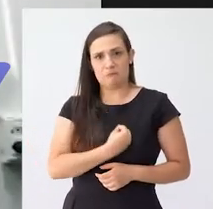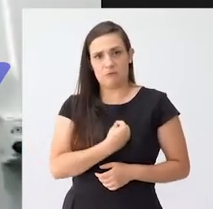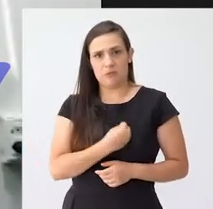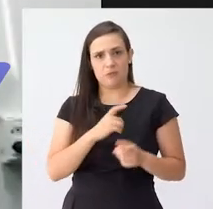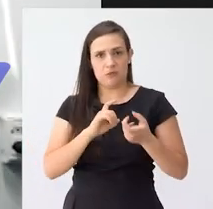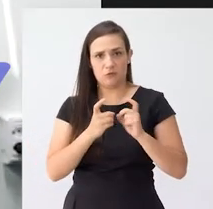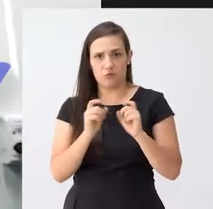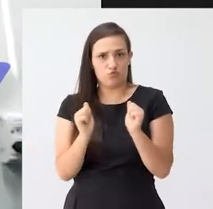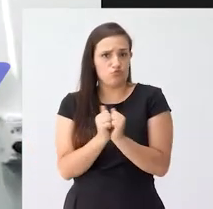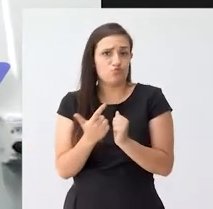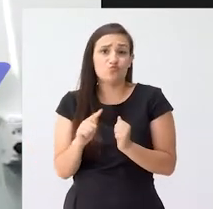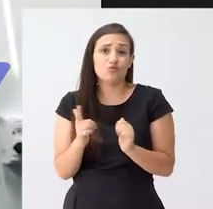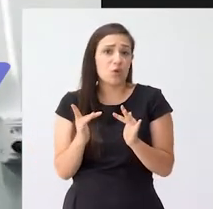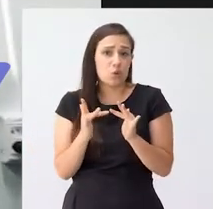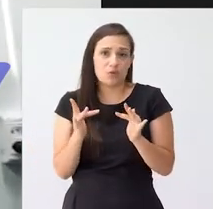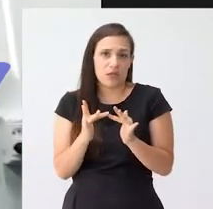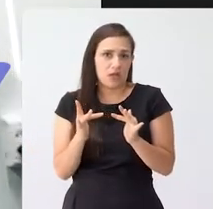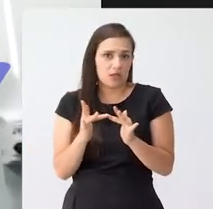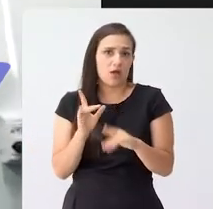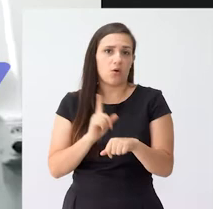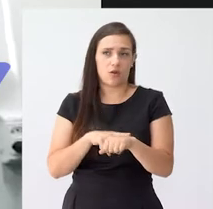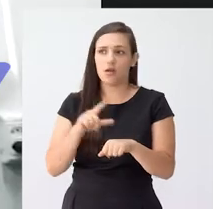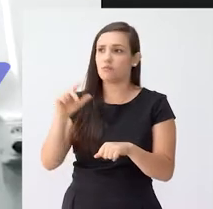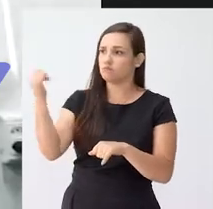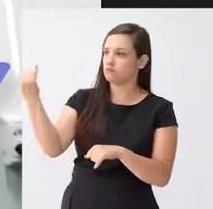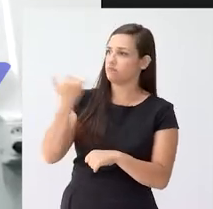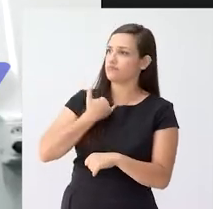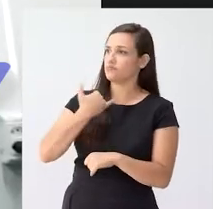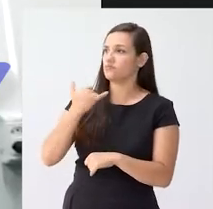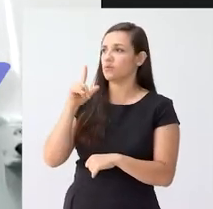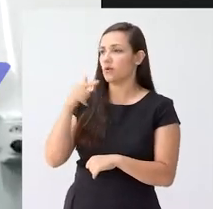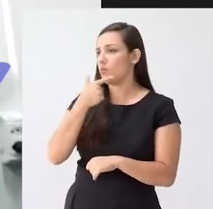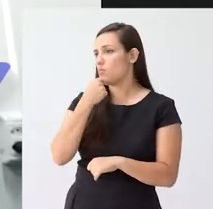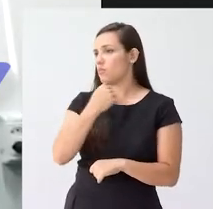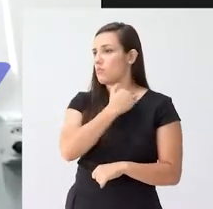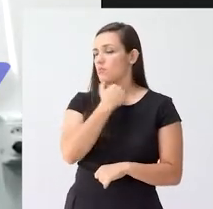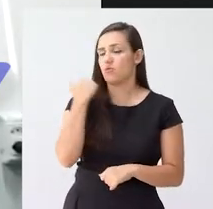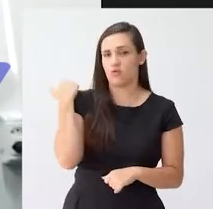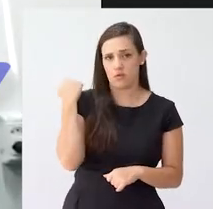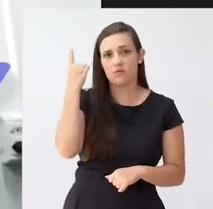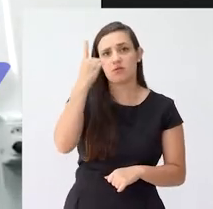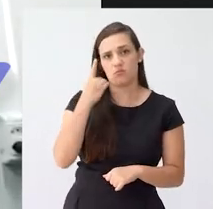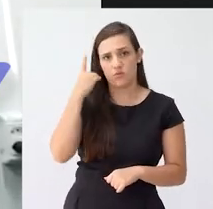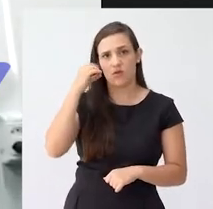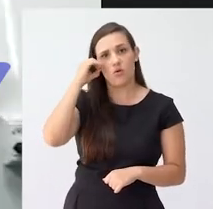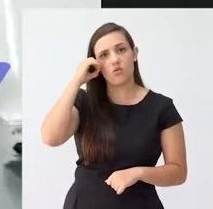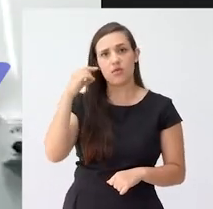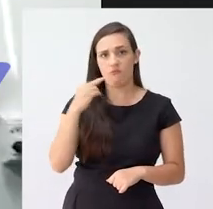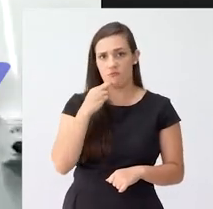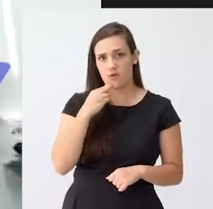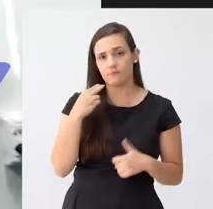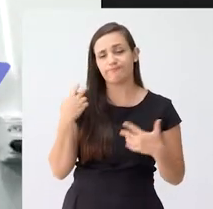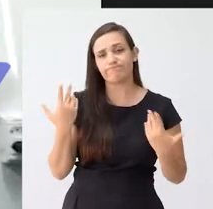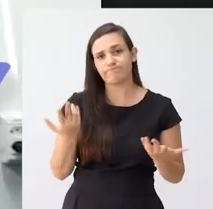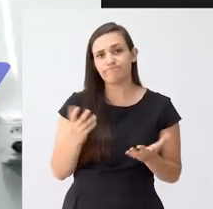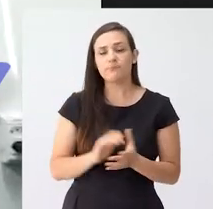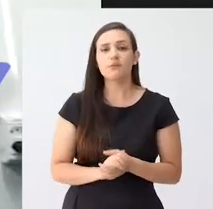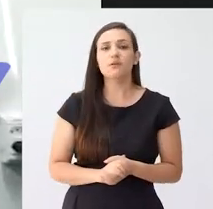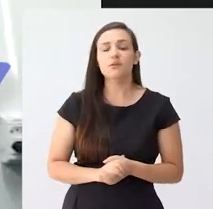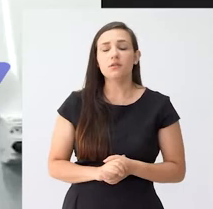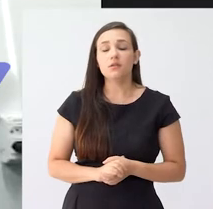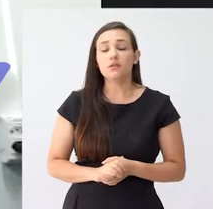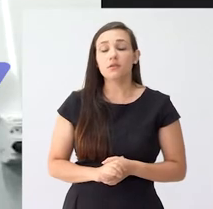não estávamos reunidos no momento em que foi anunciada a morte do